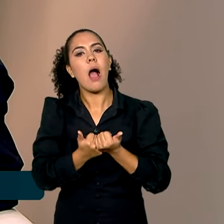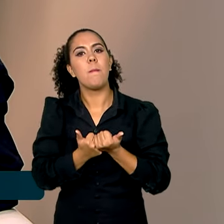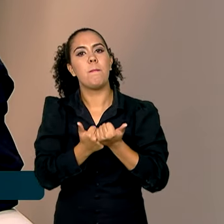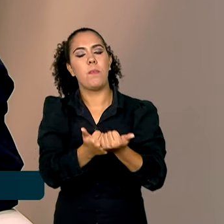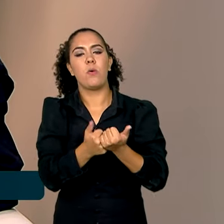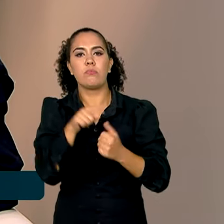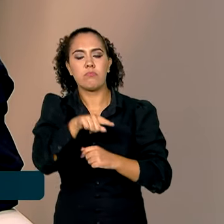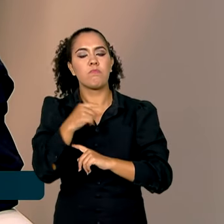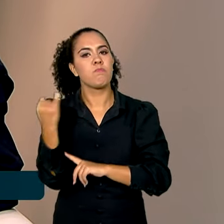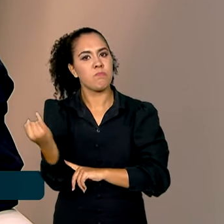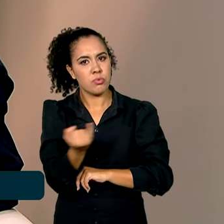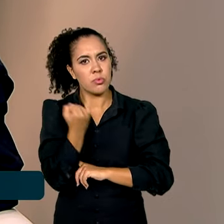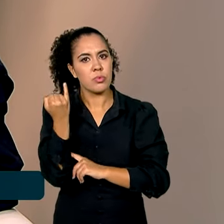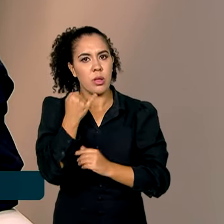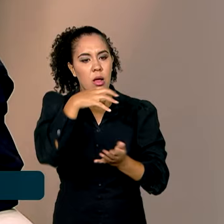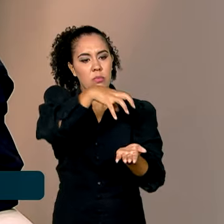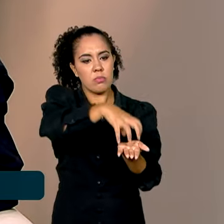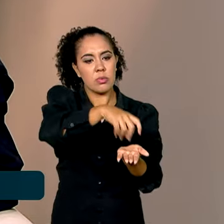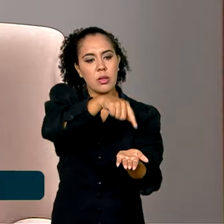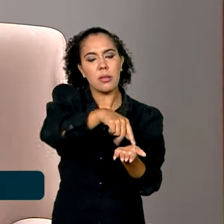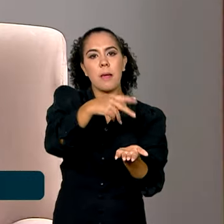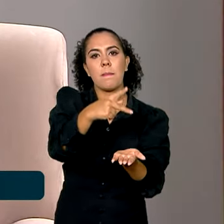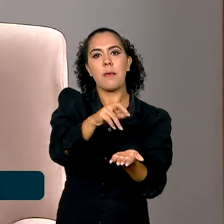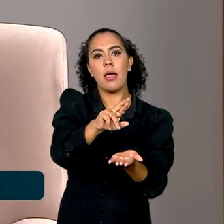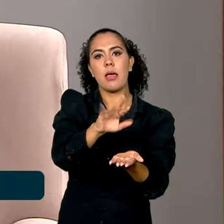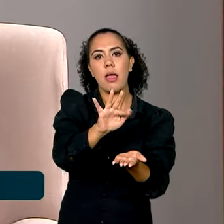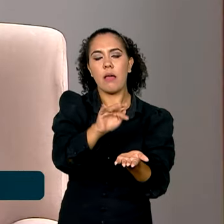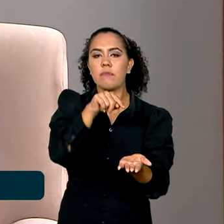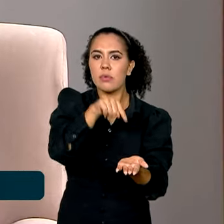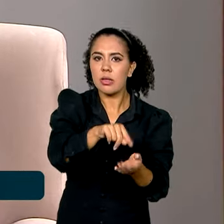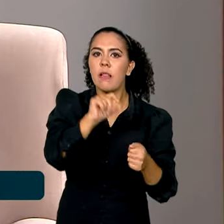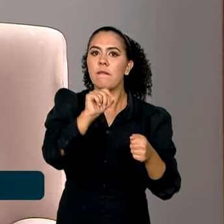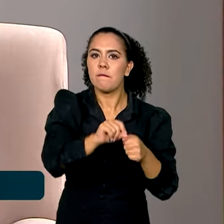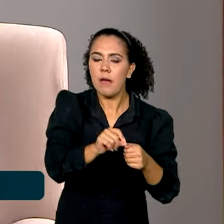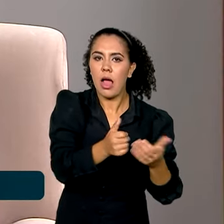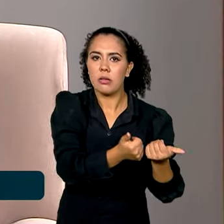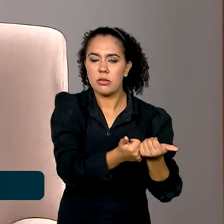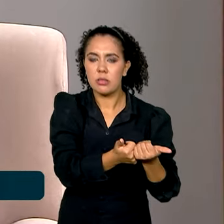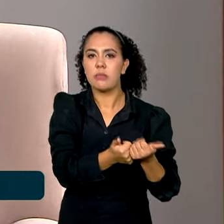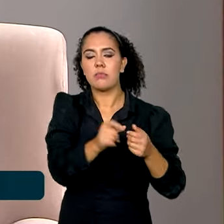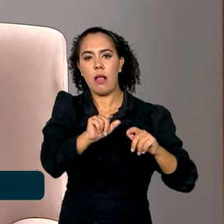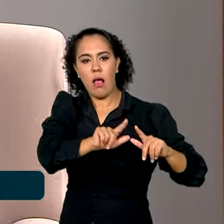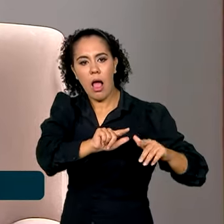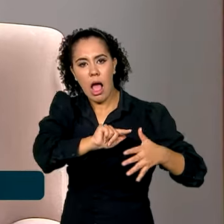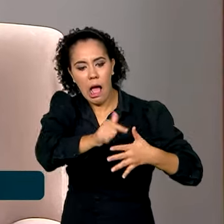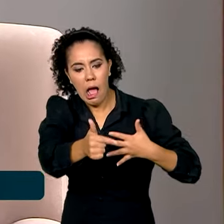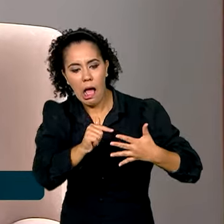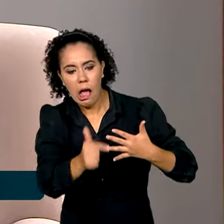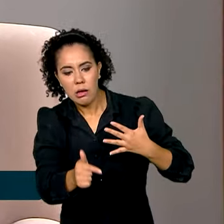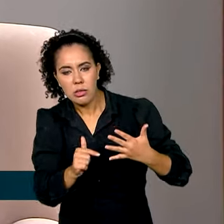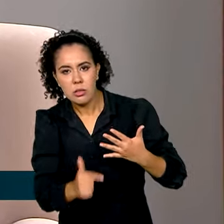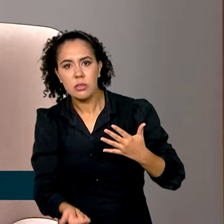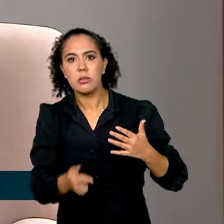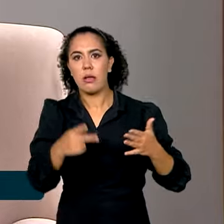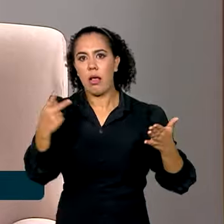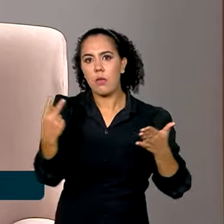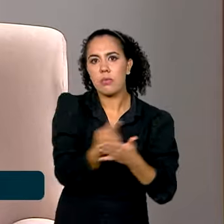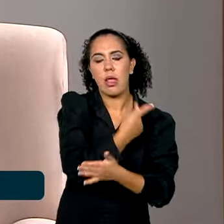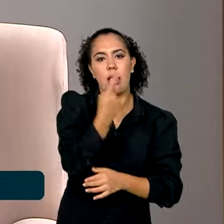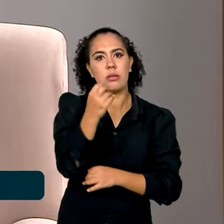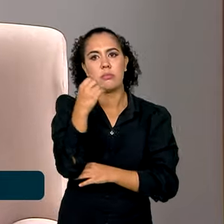importante instituição presta em situações que envolvem, por exemplo, desastres naturais,